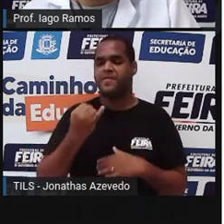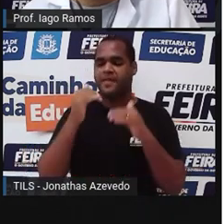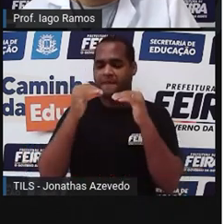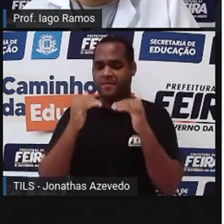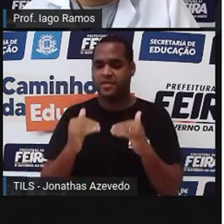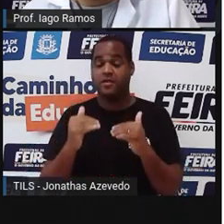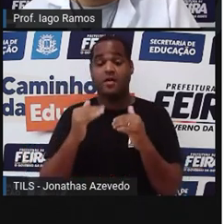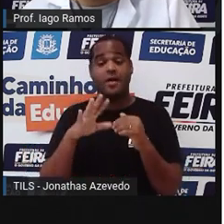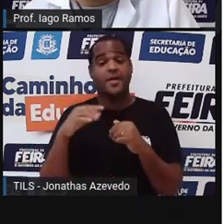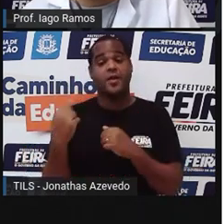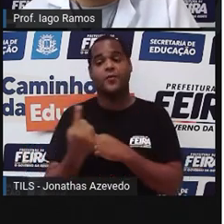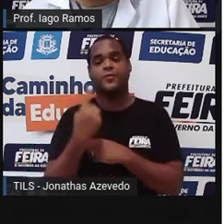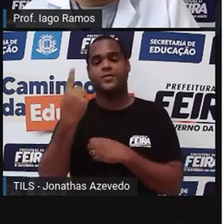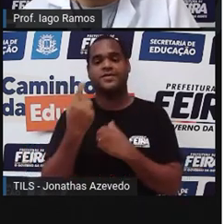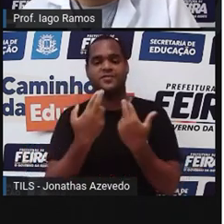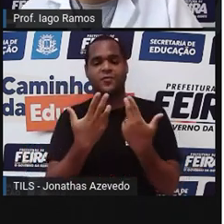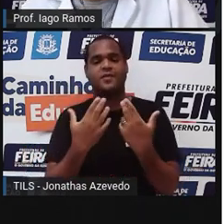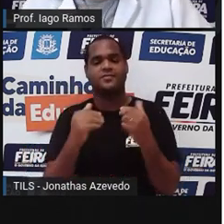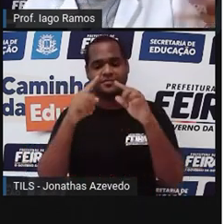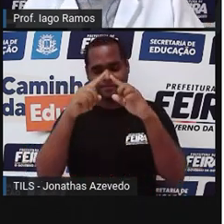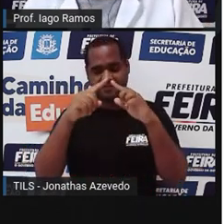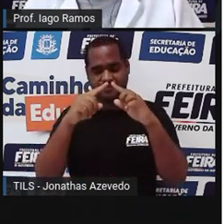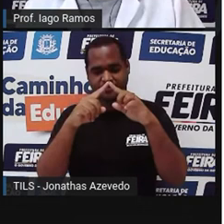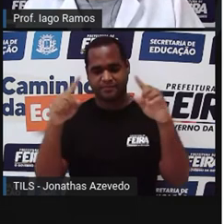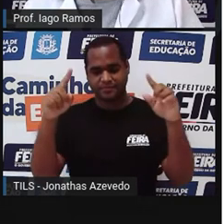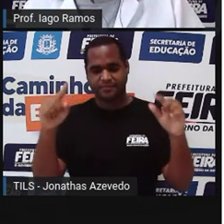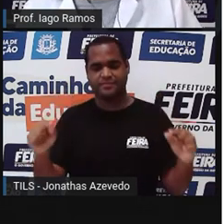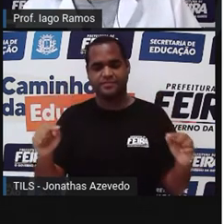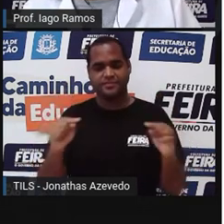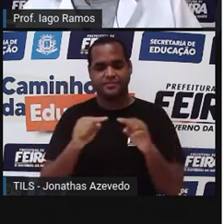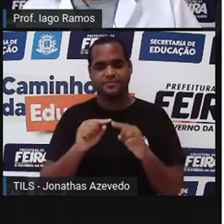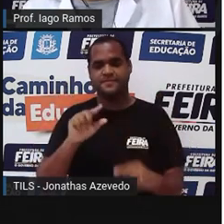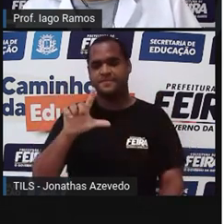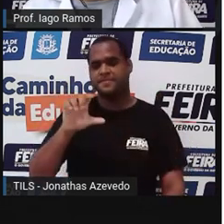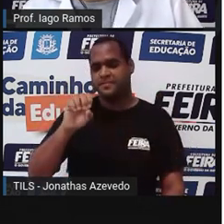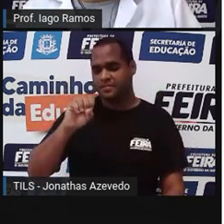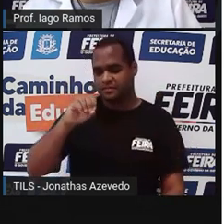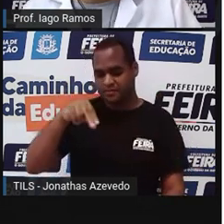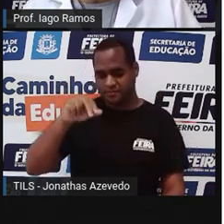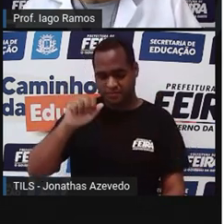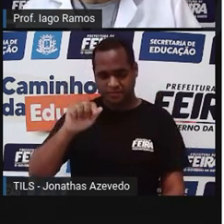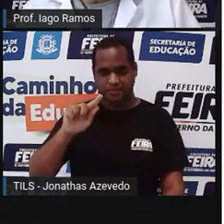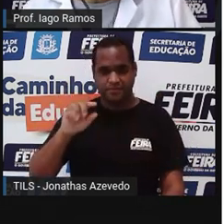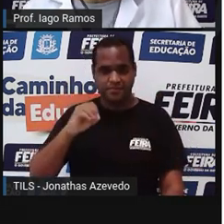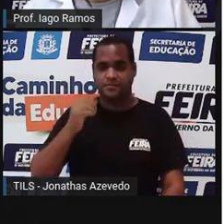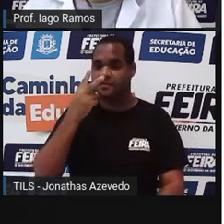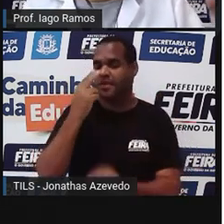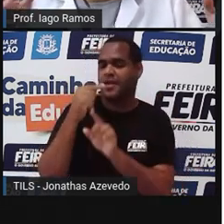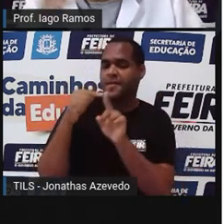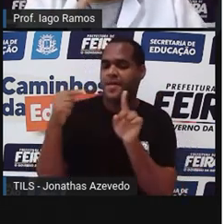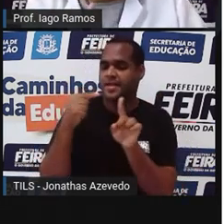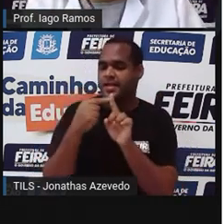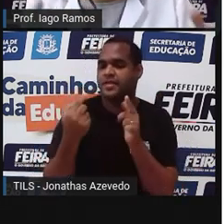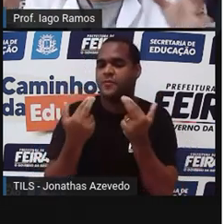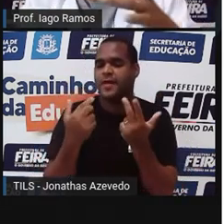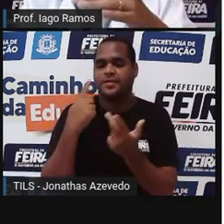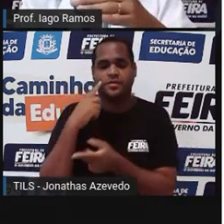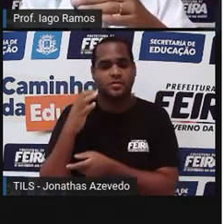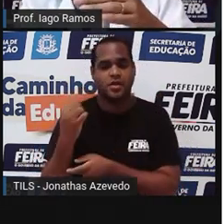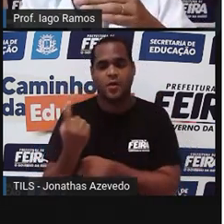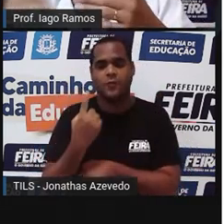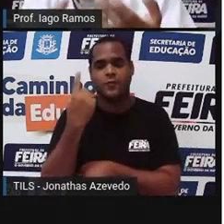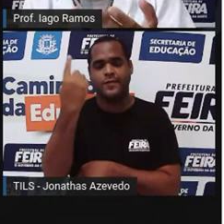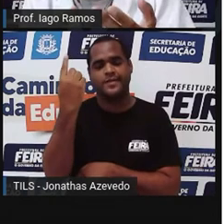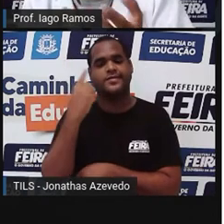tem a mesma altura do retângulo, tá? Se o losango é metade da área do retângulo, seria comprimento vezes